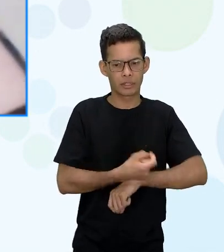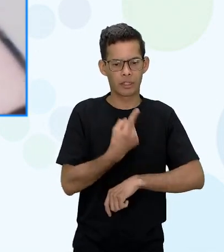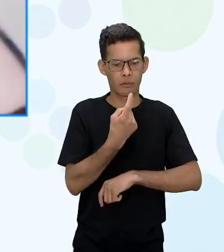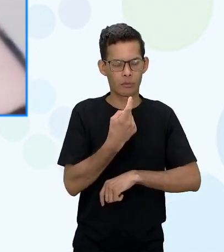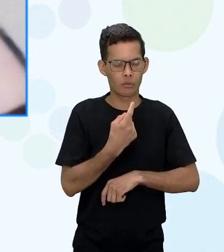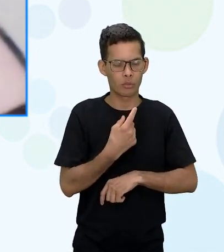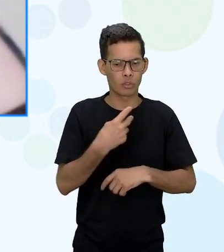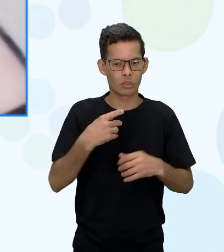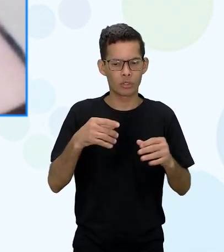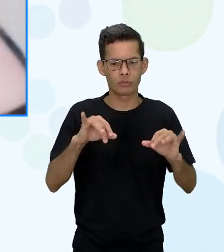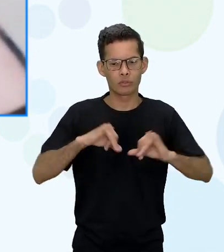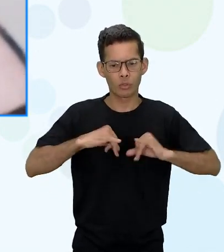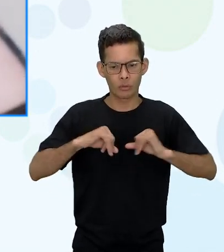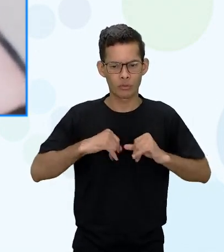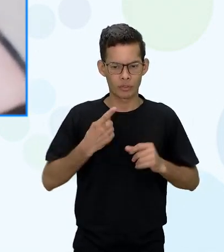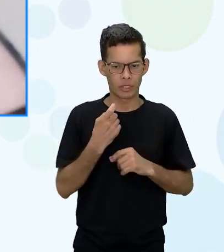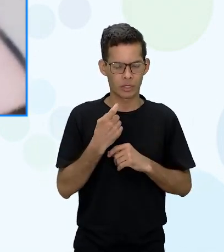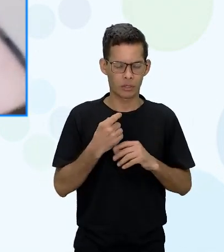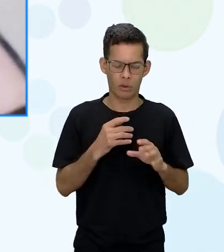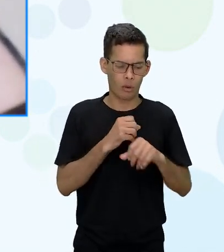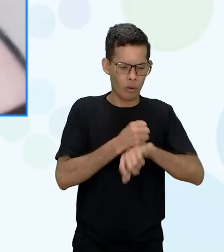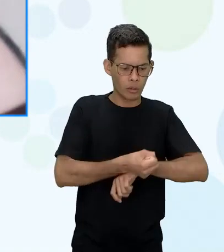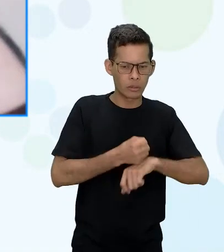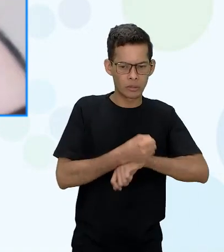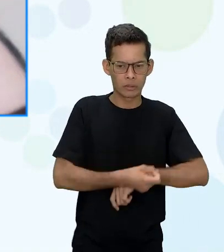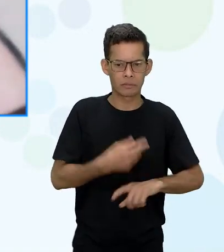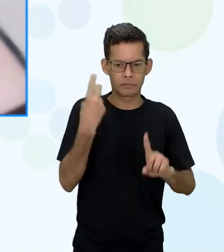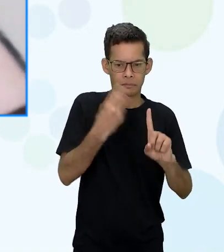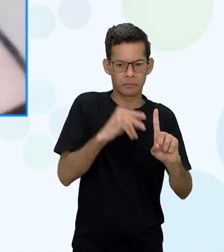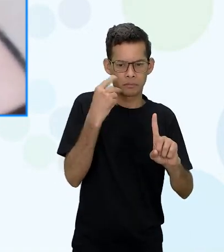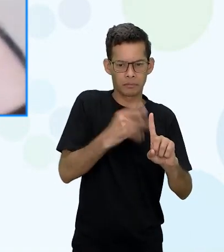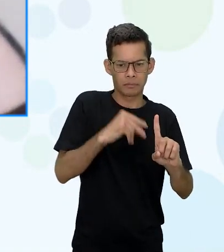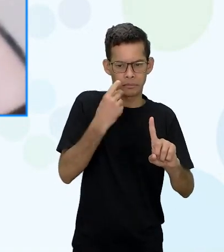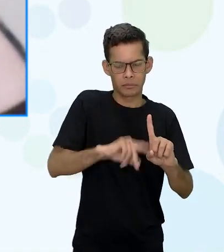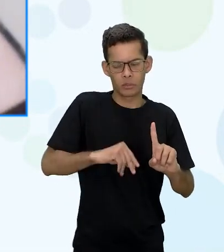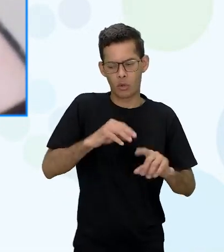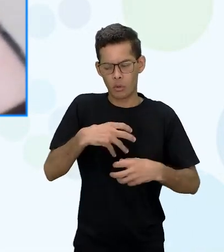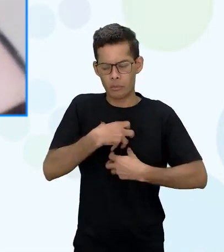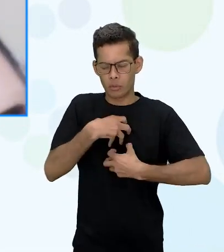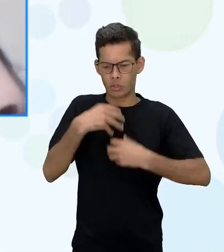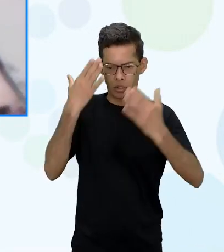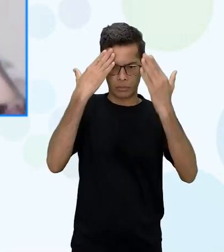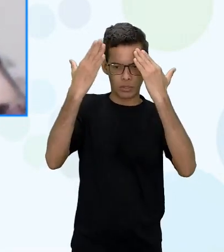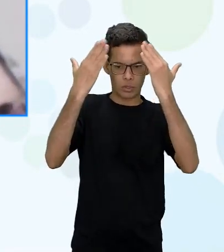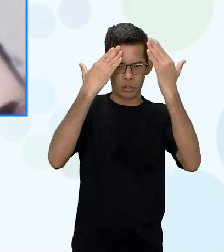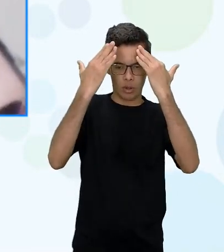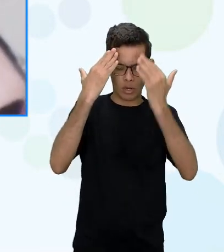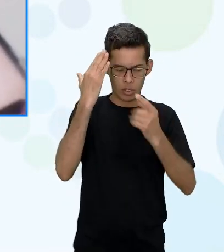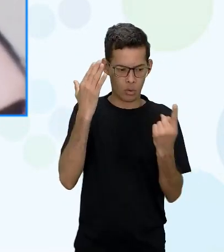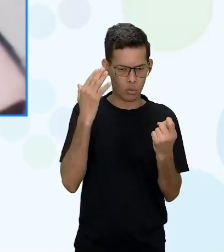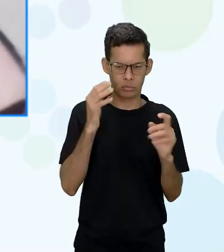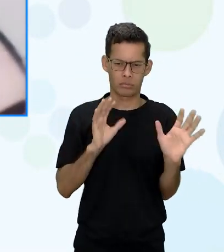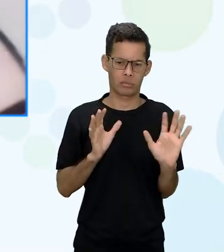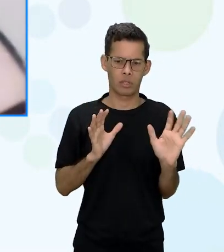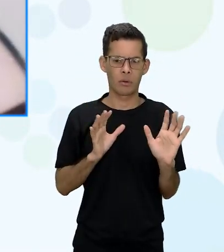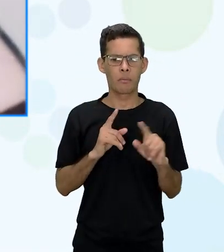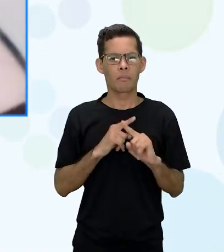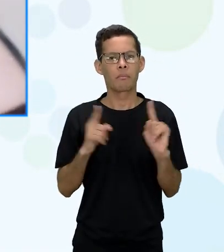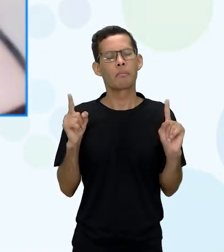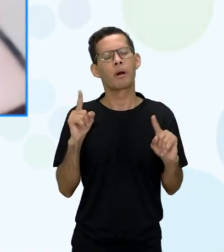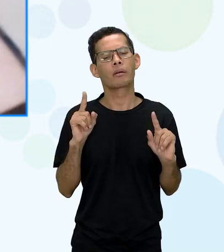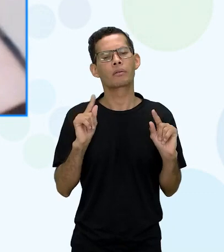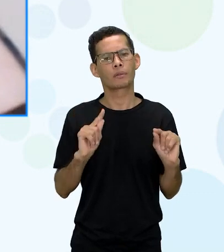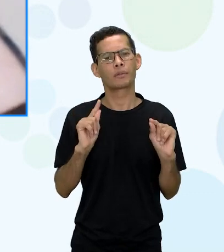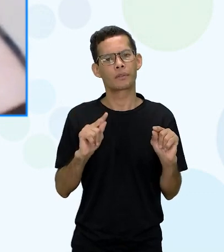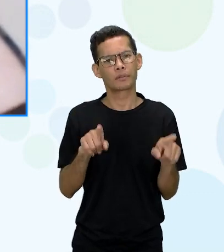agressão tanto física como emocional psicológica mas como